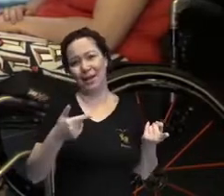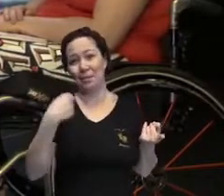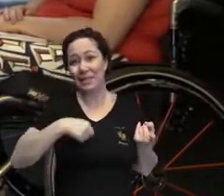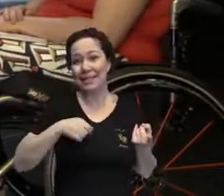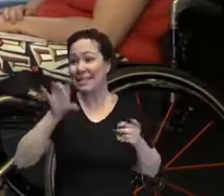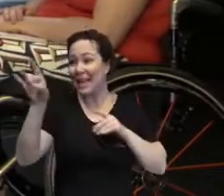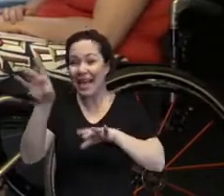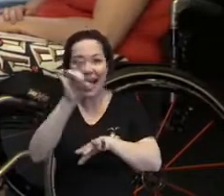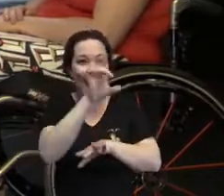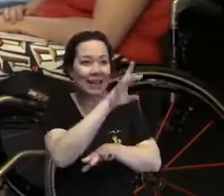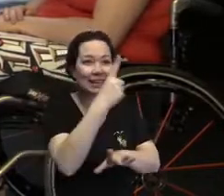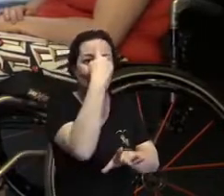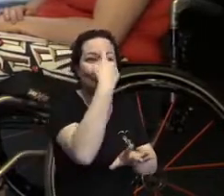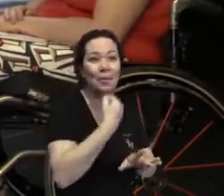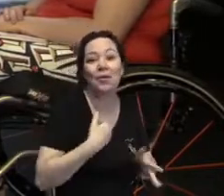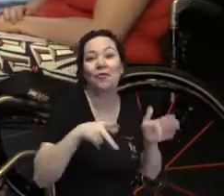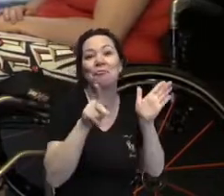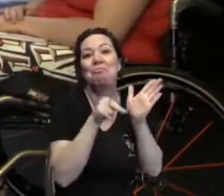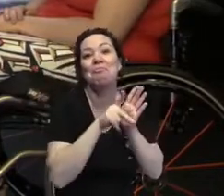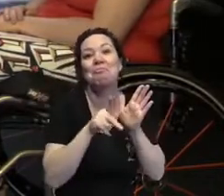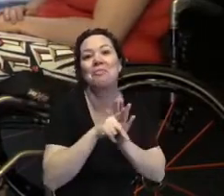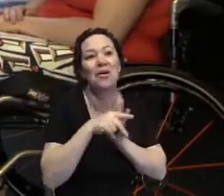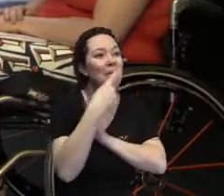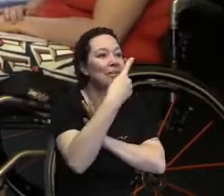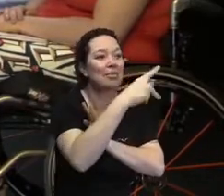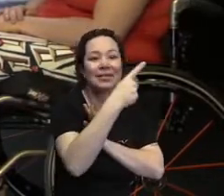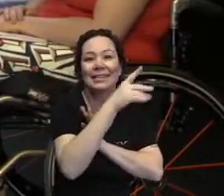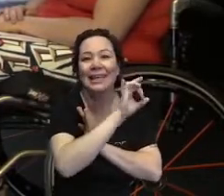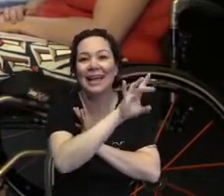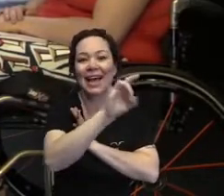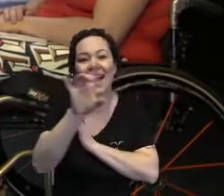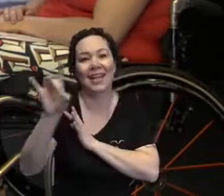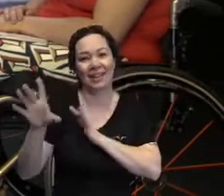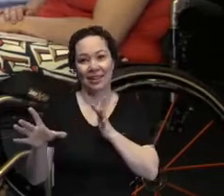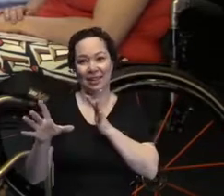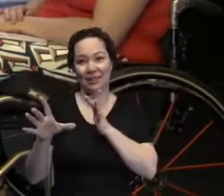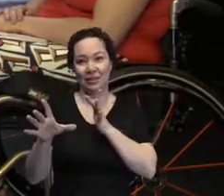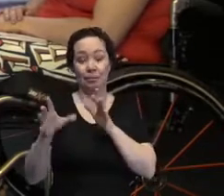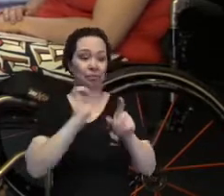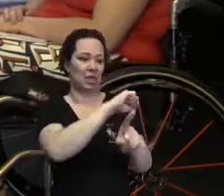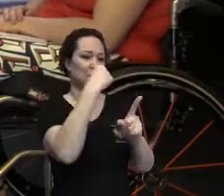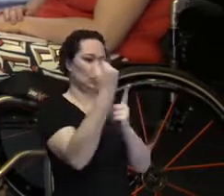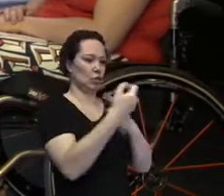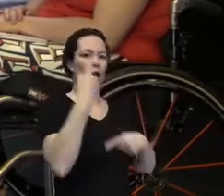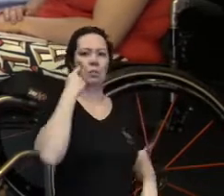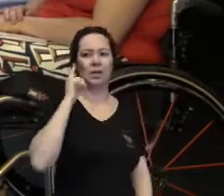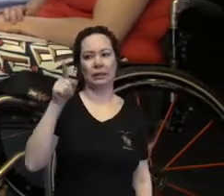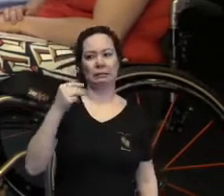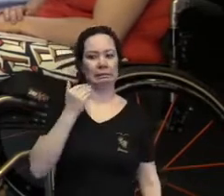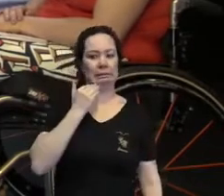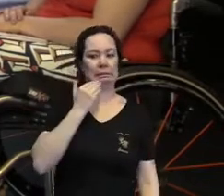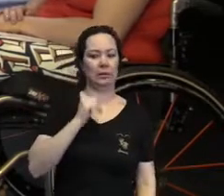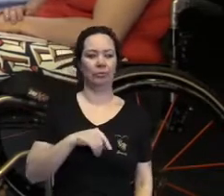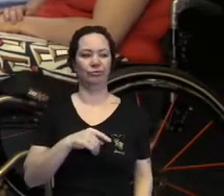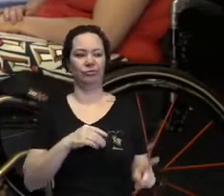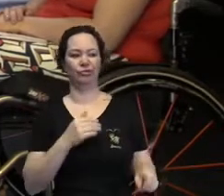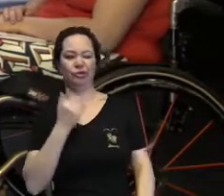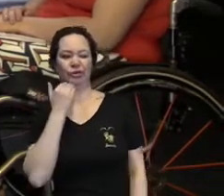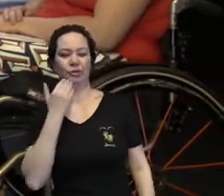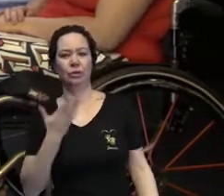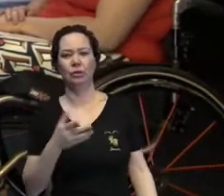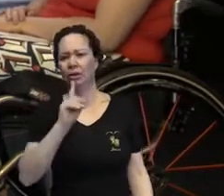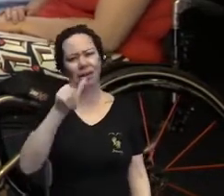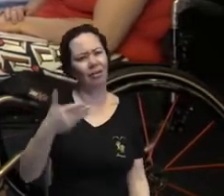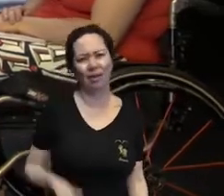que a gente aprendeu a ver como defeitos, né? E eu acredito que as pessoas com deficiência, elas